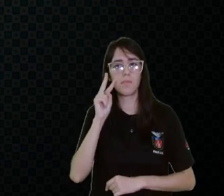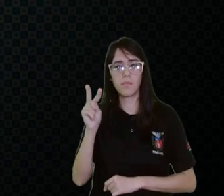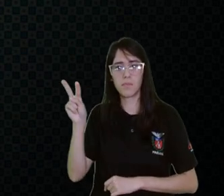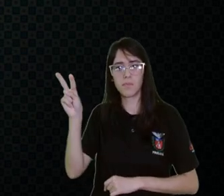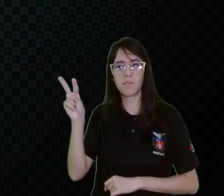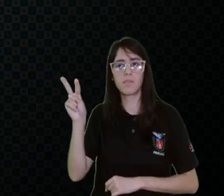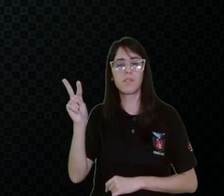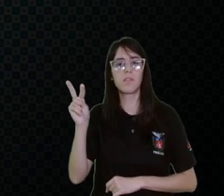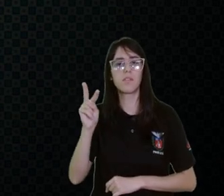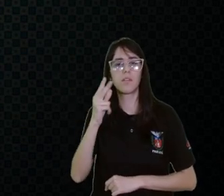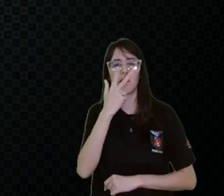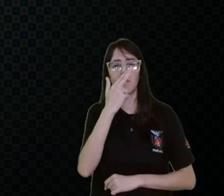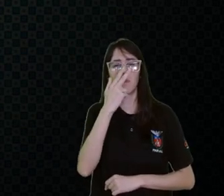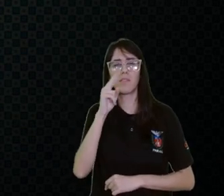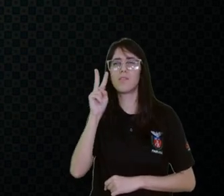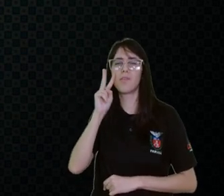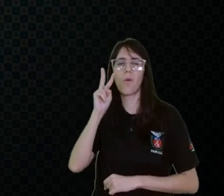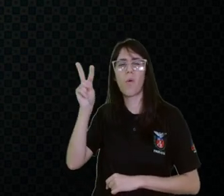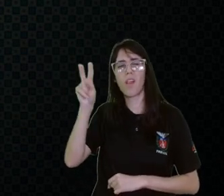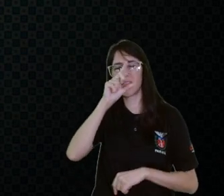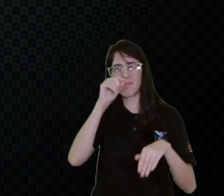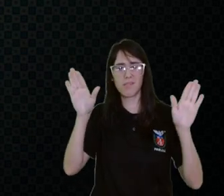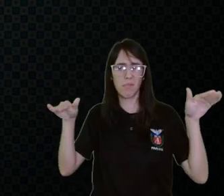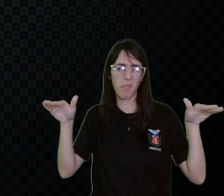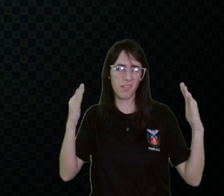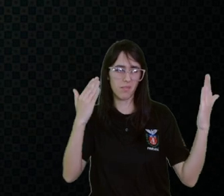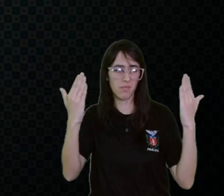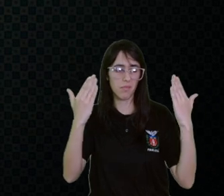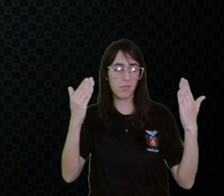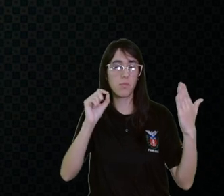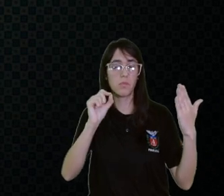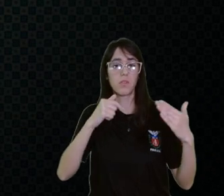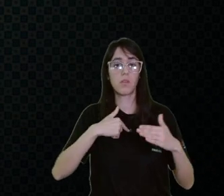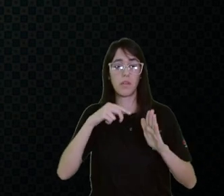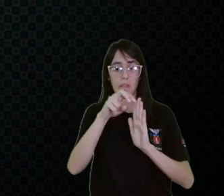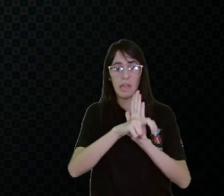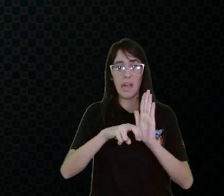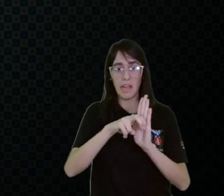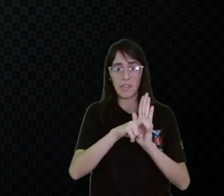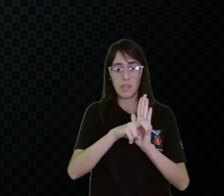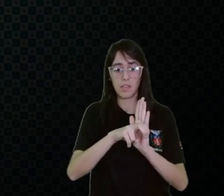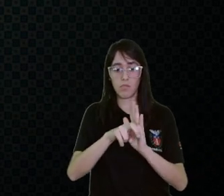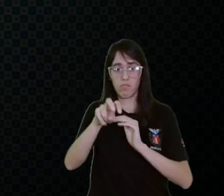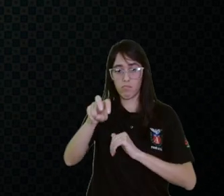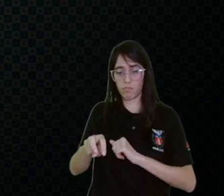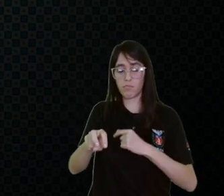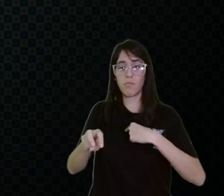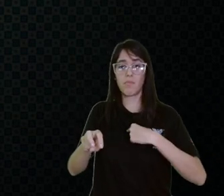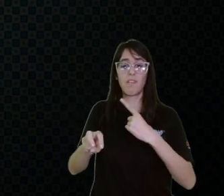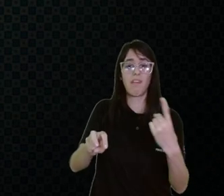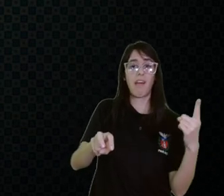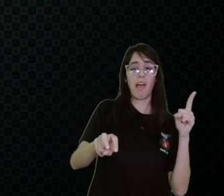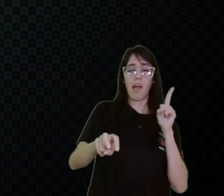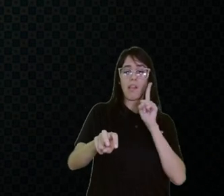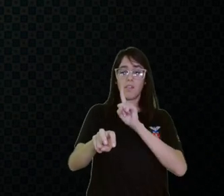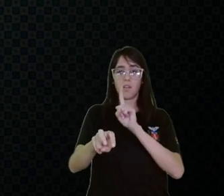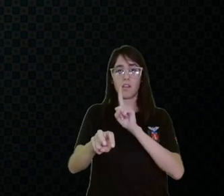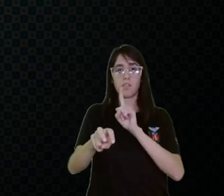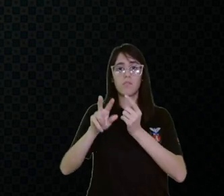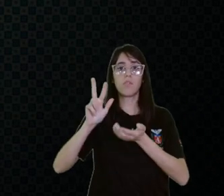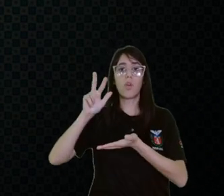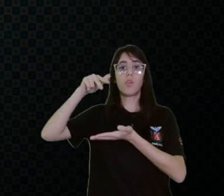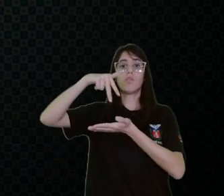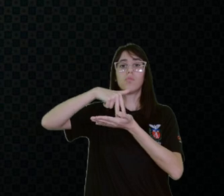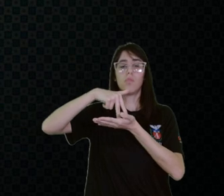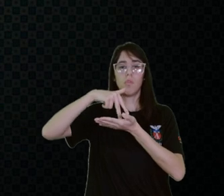eu passo atrás da cadeira de roda, ou da cadeira que o meu aluno está sentado, e subo numa cadeira, então, eu vou ter uma